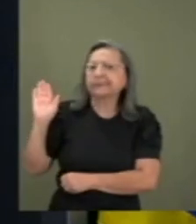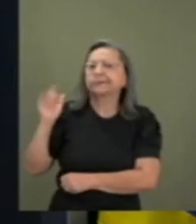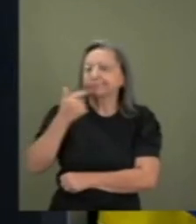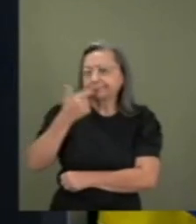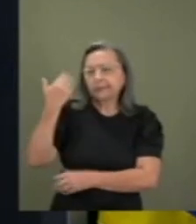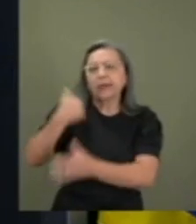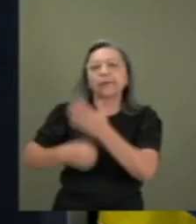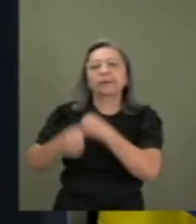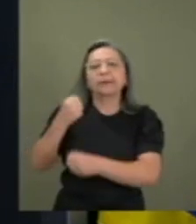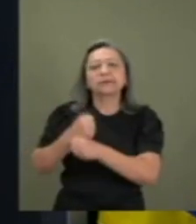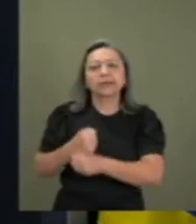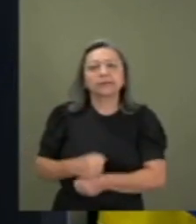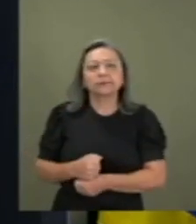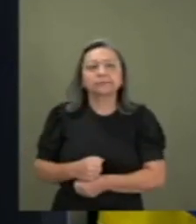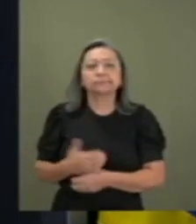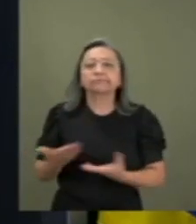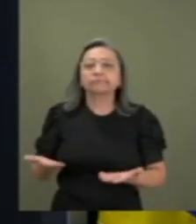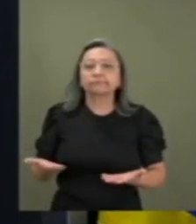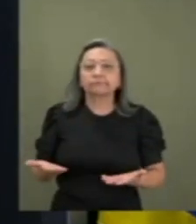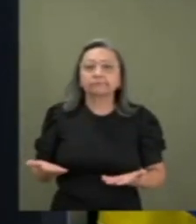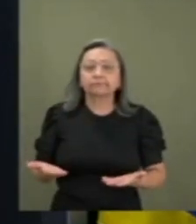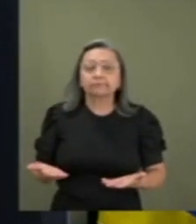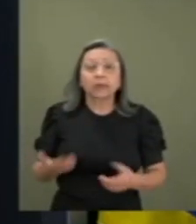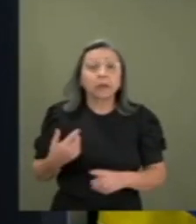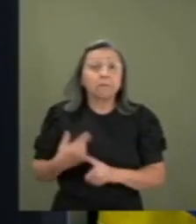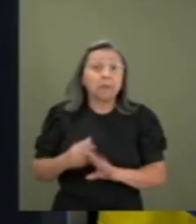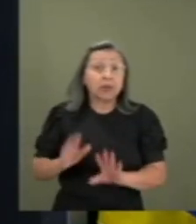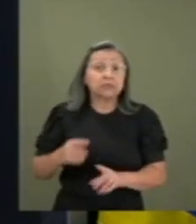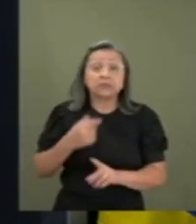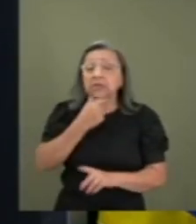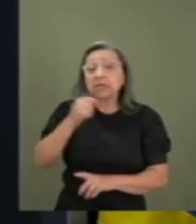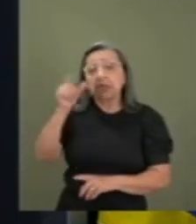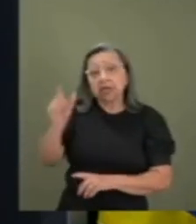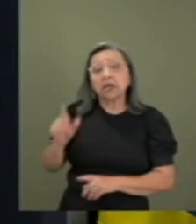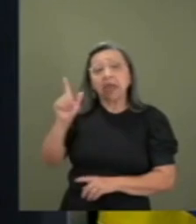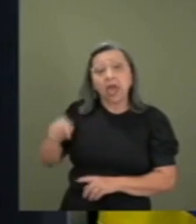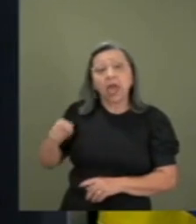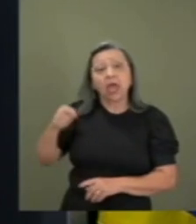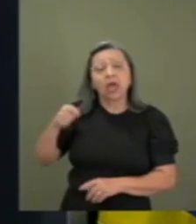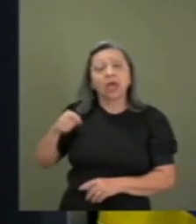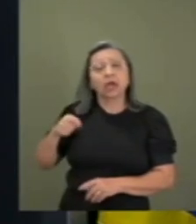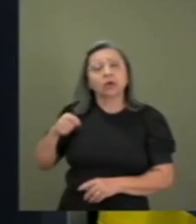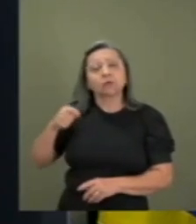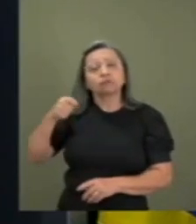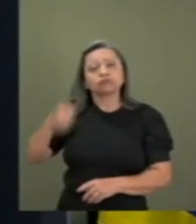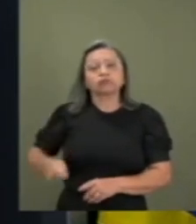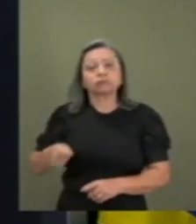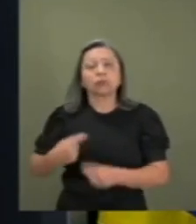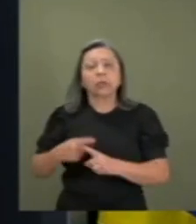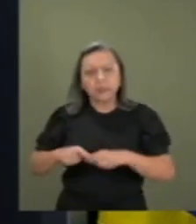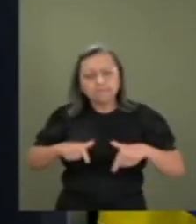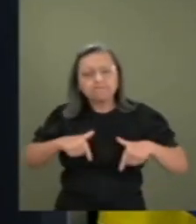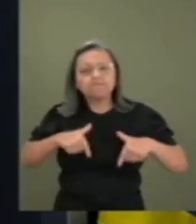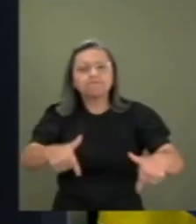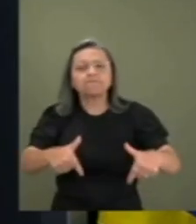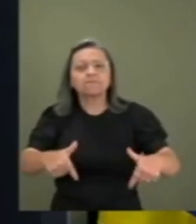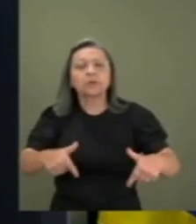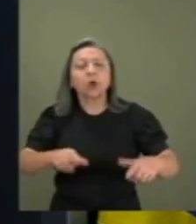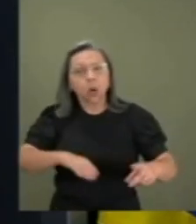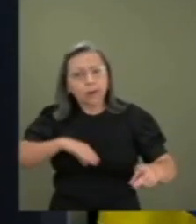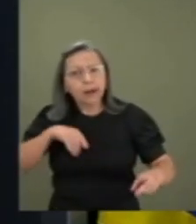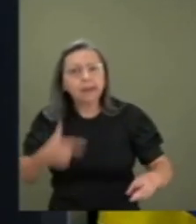eleição, porque é conservador, porque enfrenta o sistema com coragem,